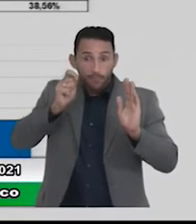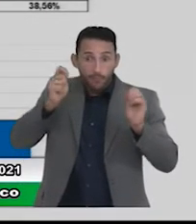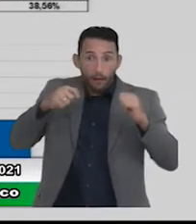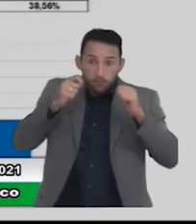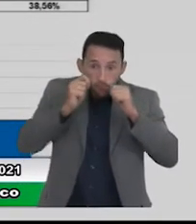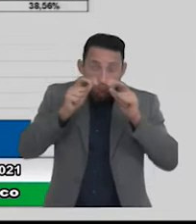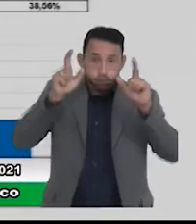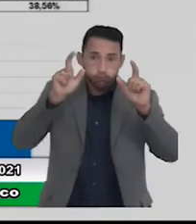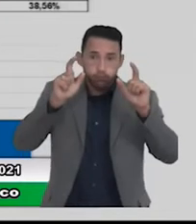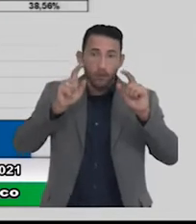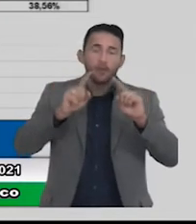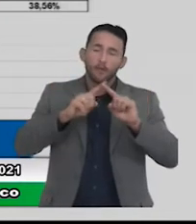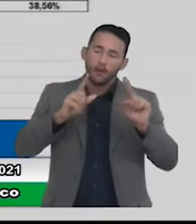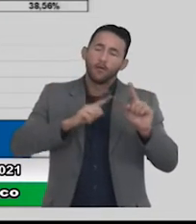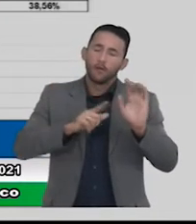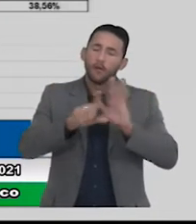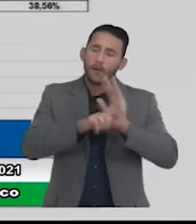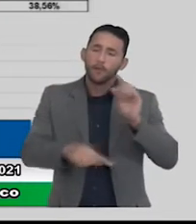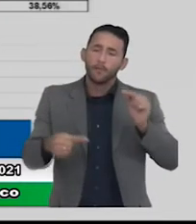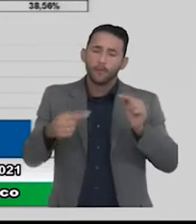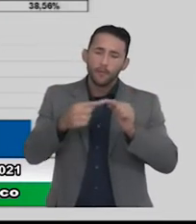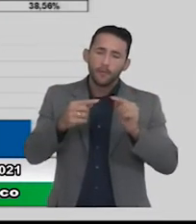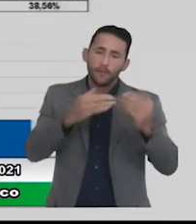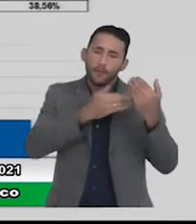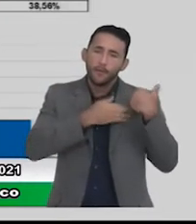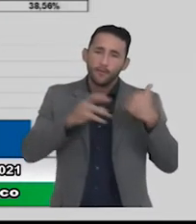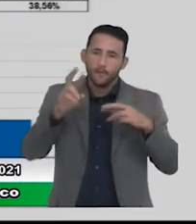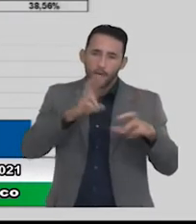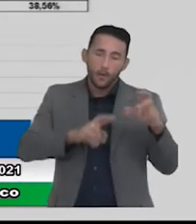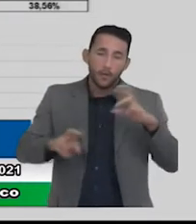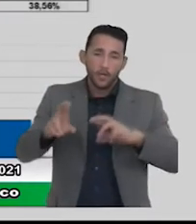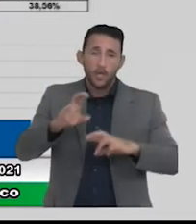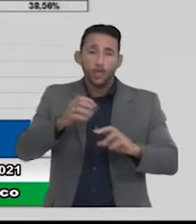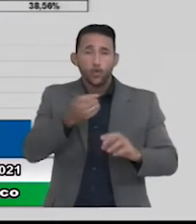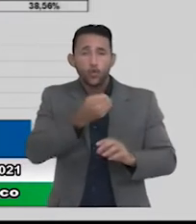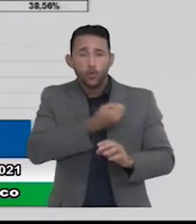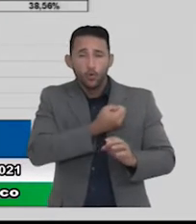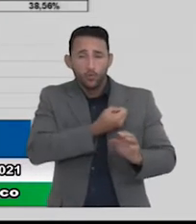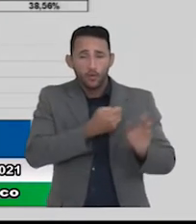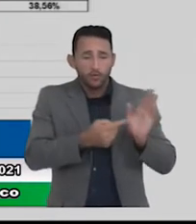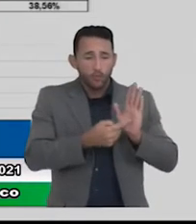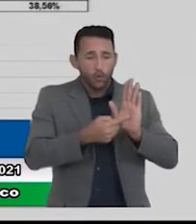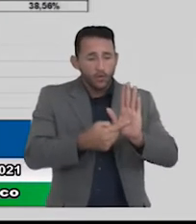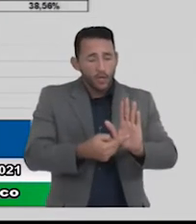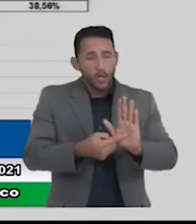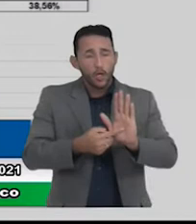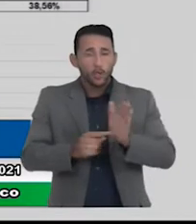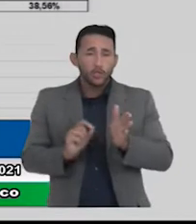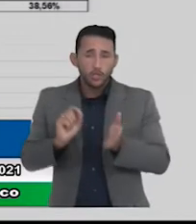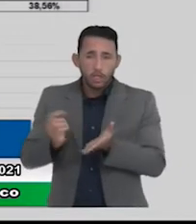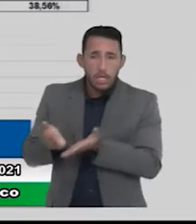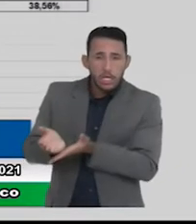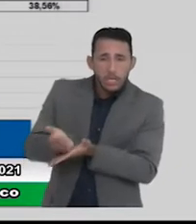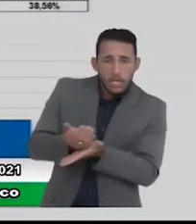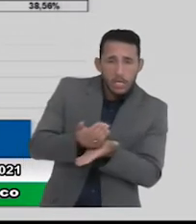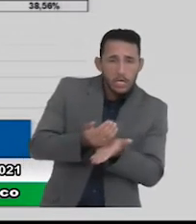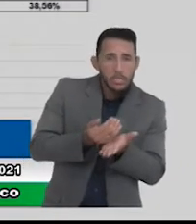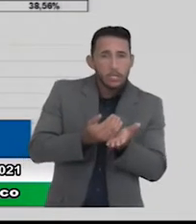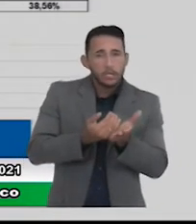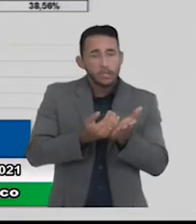de responsabilidade fiscal todos esses números apresentados o número de receita a despesa